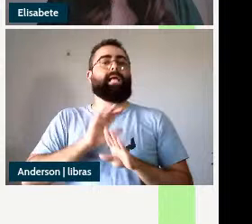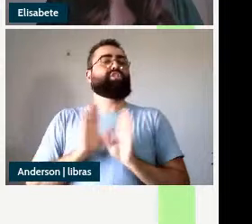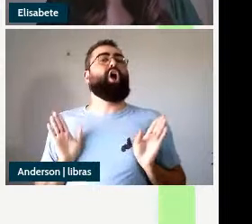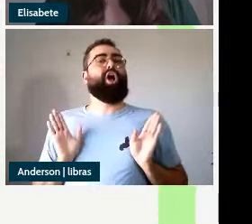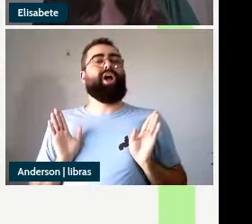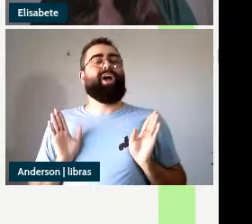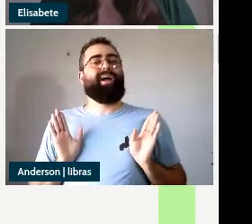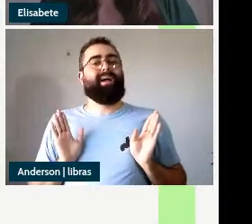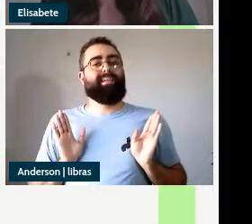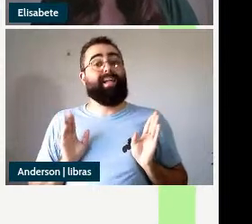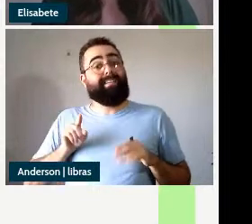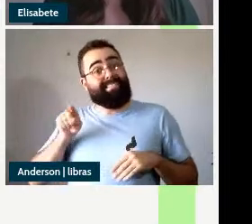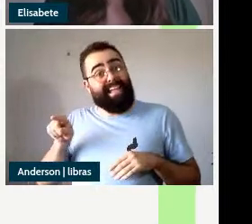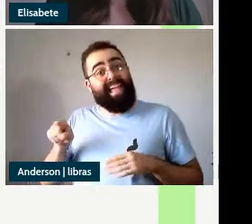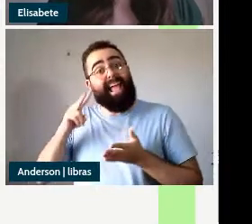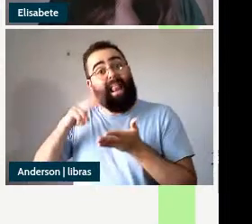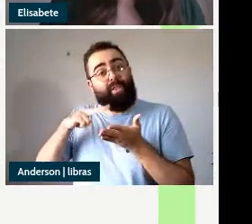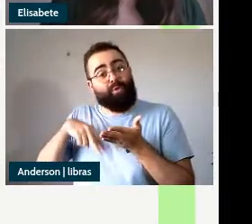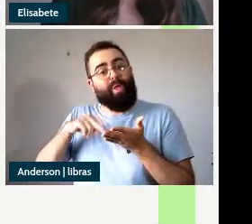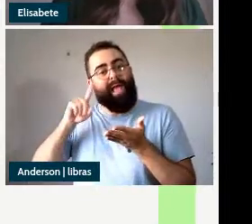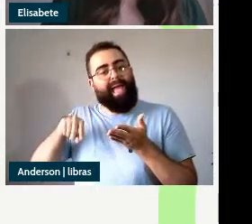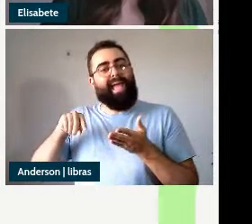adjetivo é um subconstituinte do DP